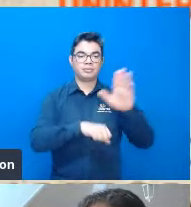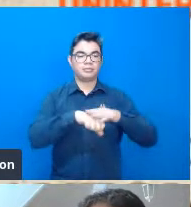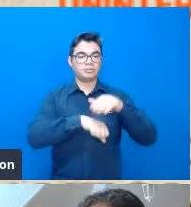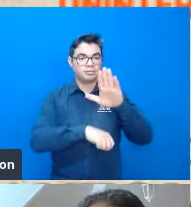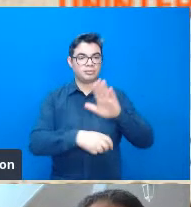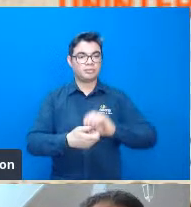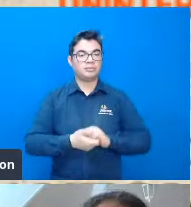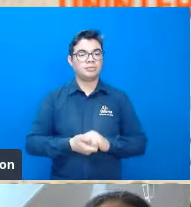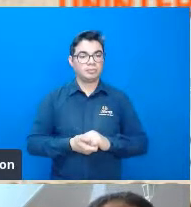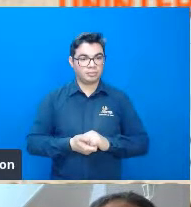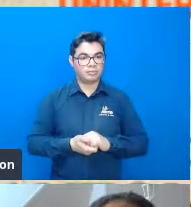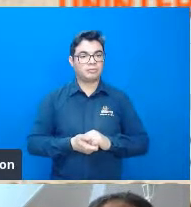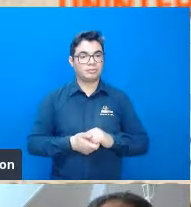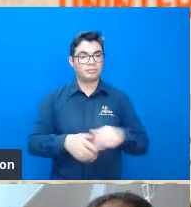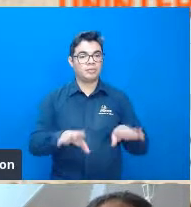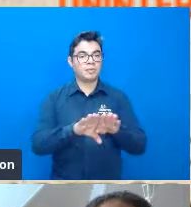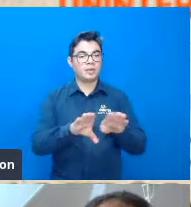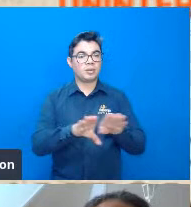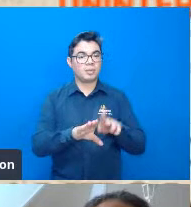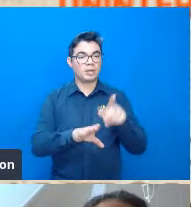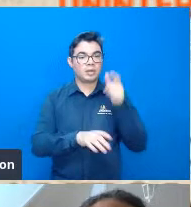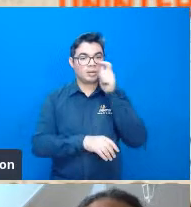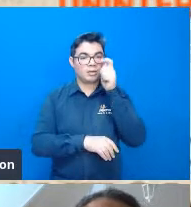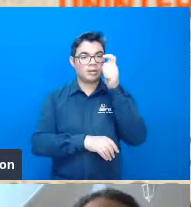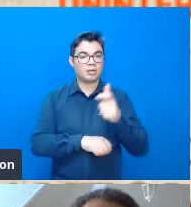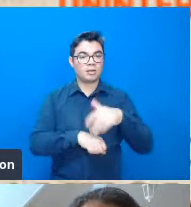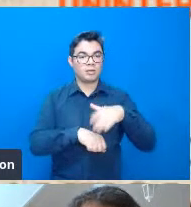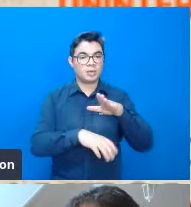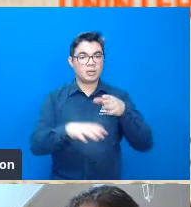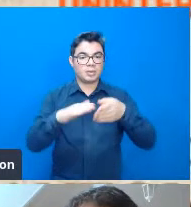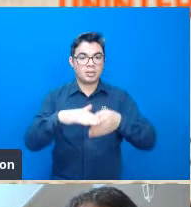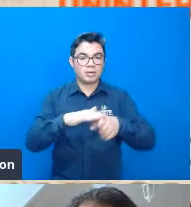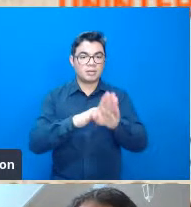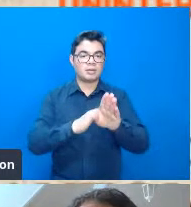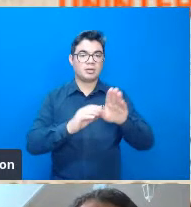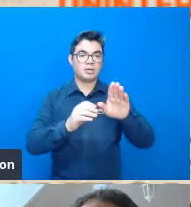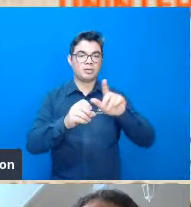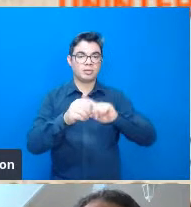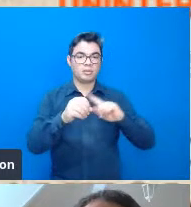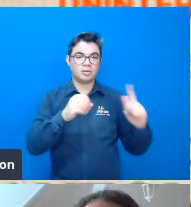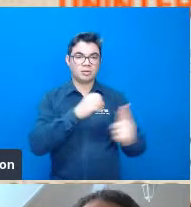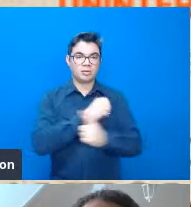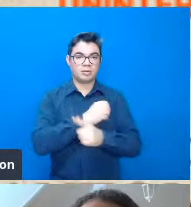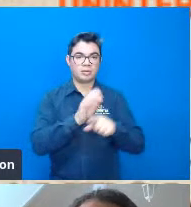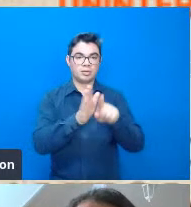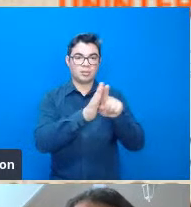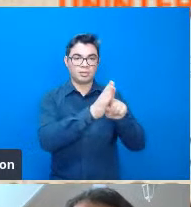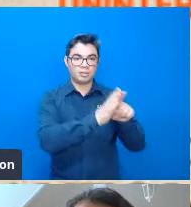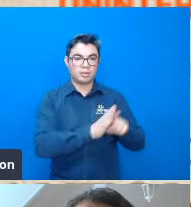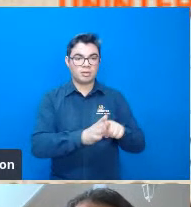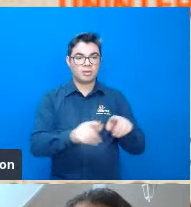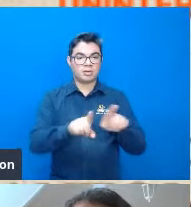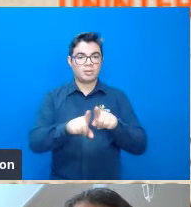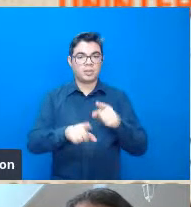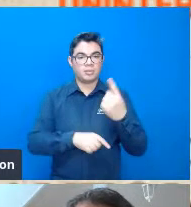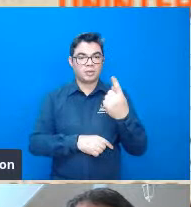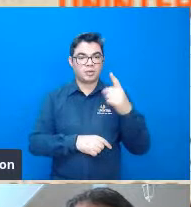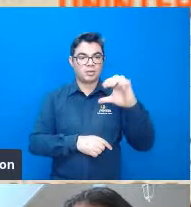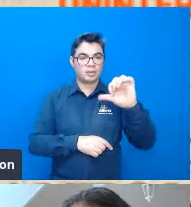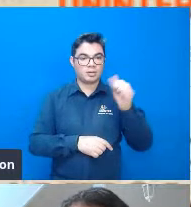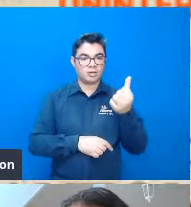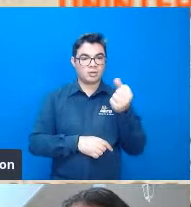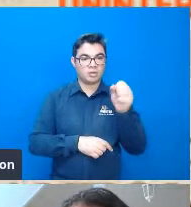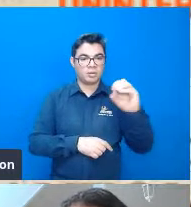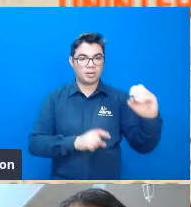um livro muito consultado para quem está iniciando na geomorfologia em 1980 ele